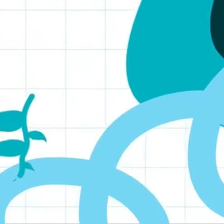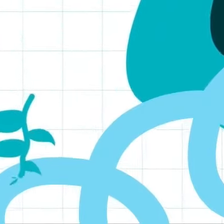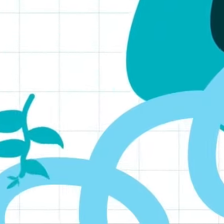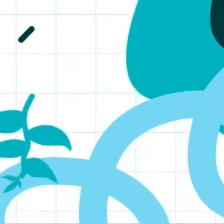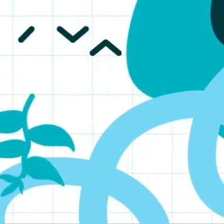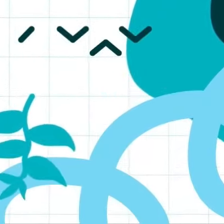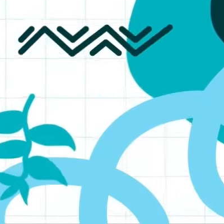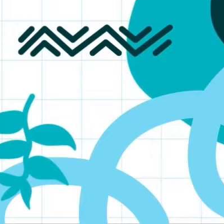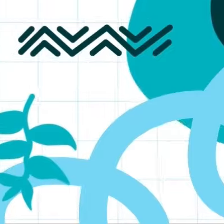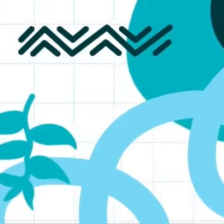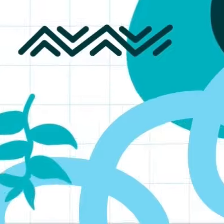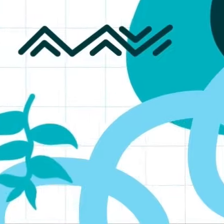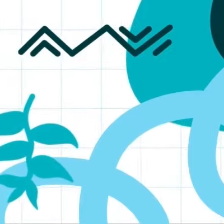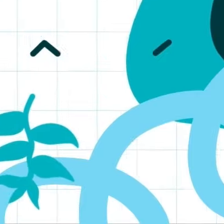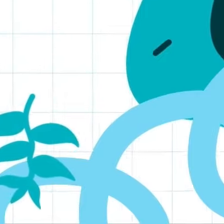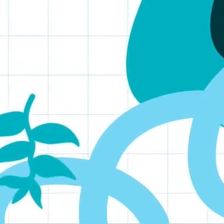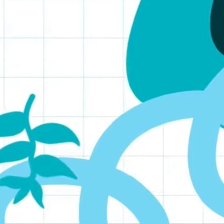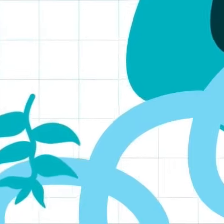Transcribed